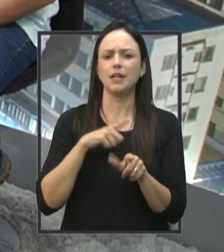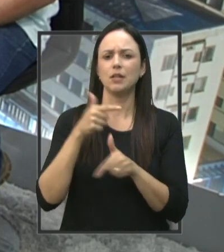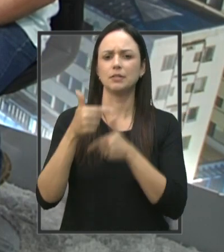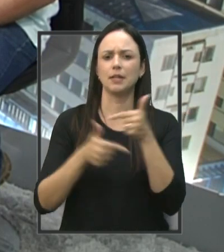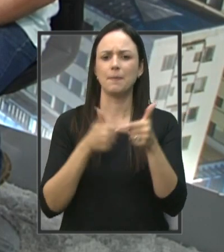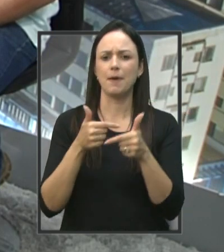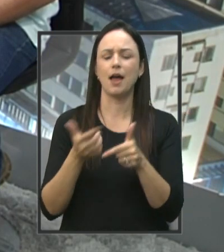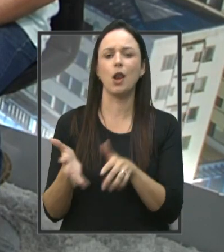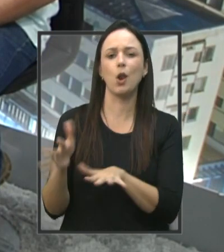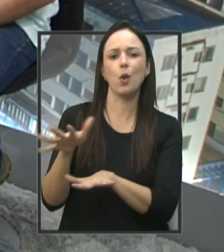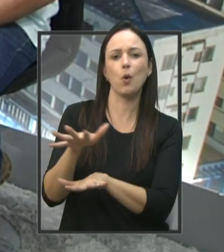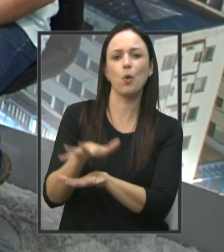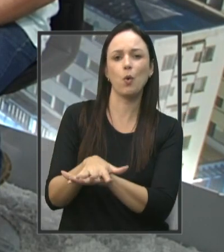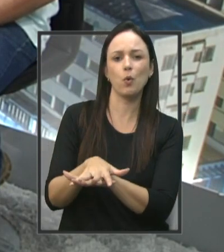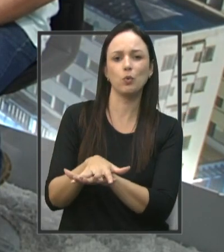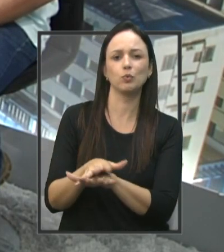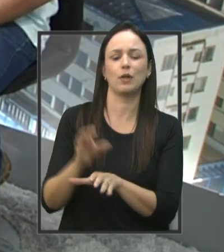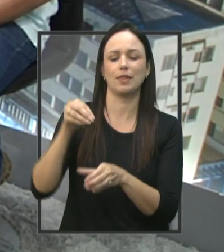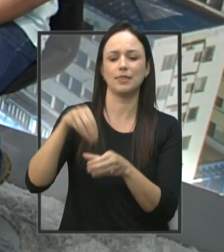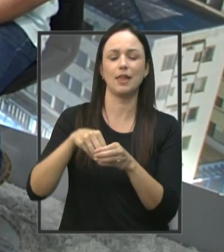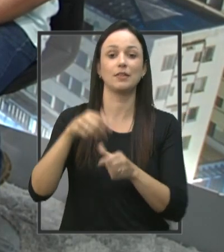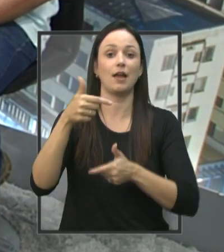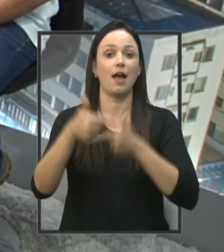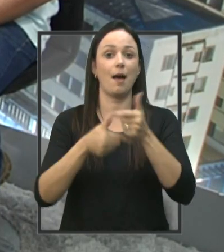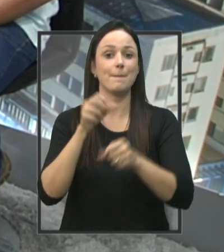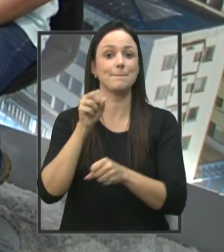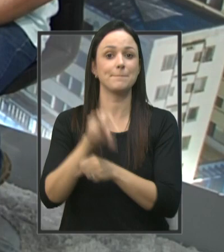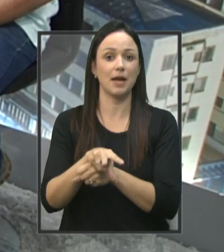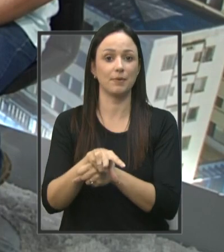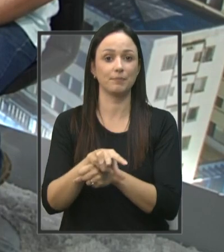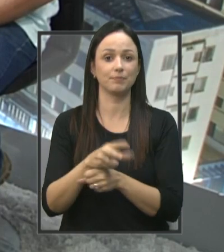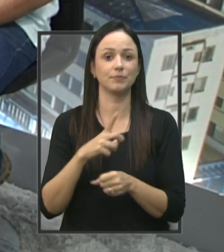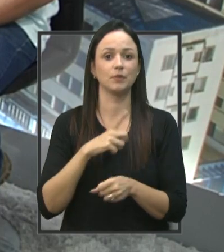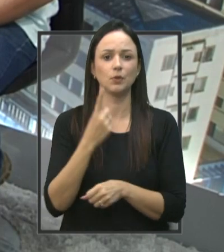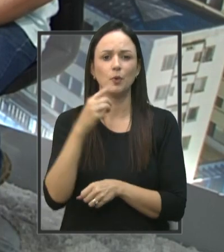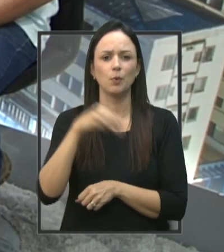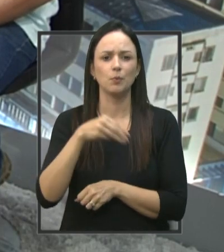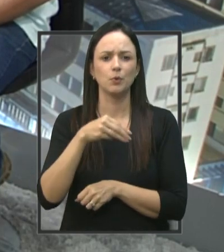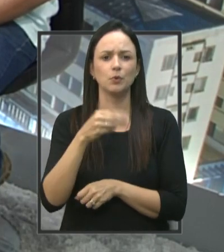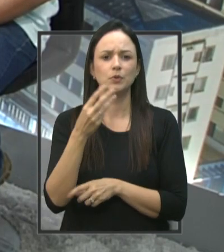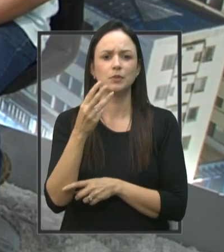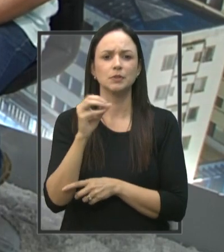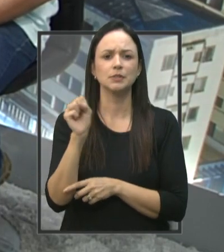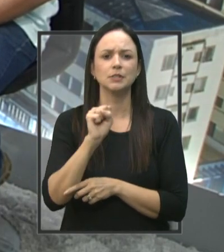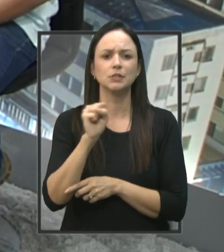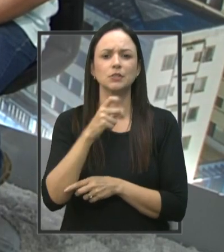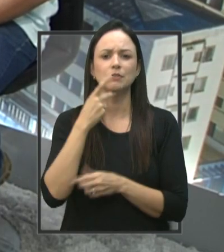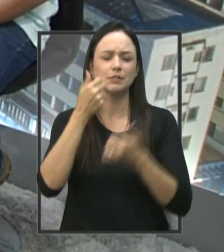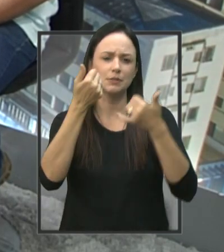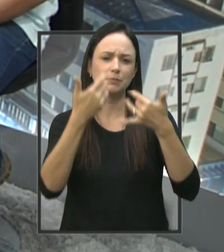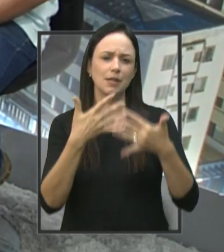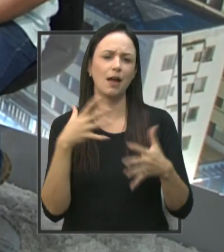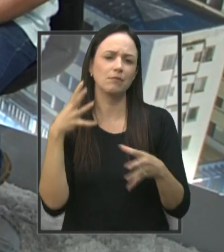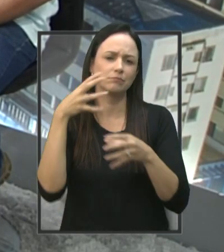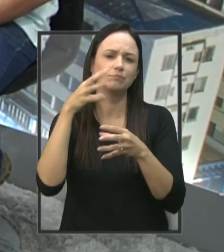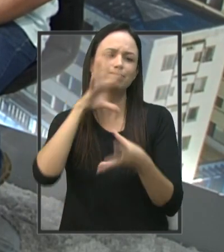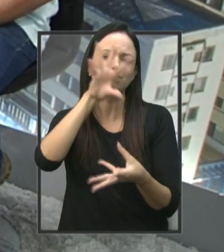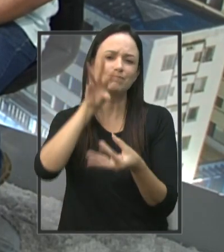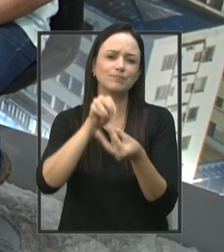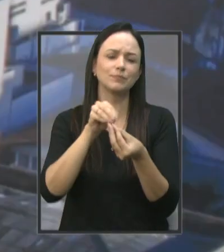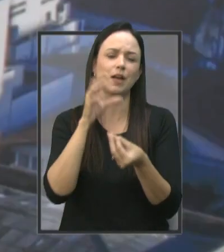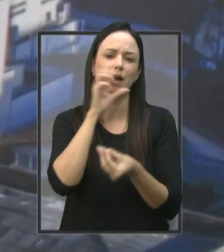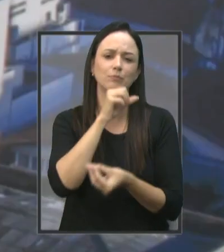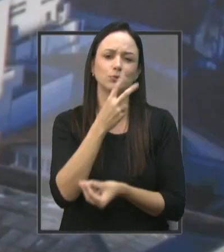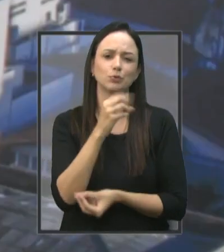inclusão De deficientes No mercado De trabalho A gente tem Um minutinho Rapidamente 30 segundos Para fazer um balanço Desse trabalho Em 2022